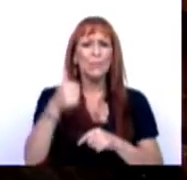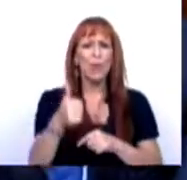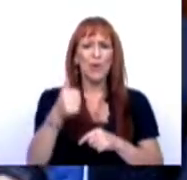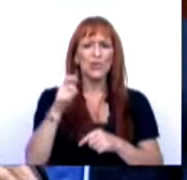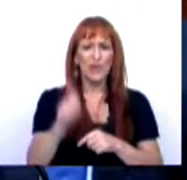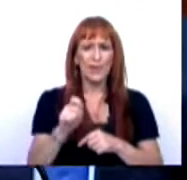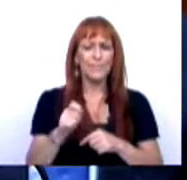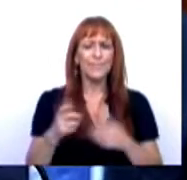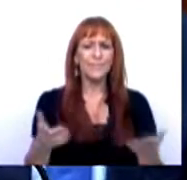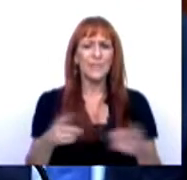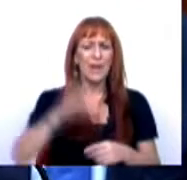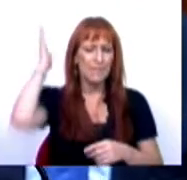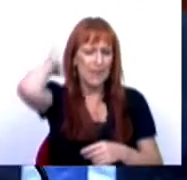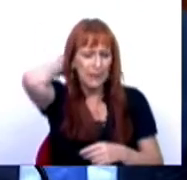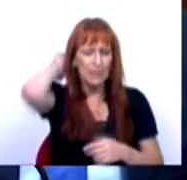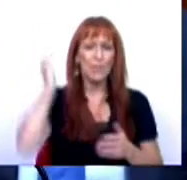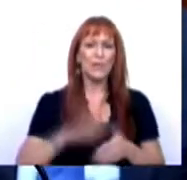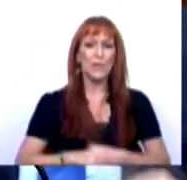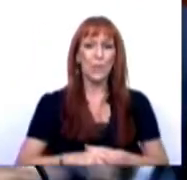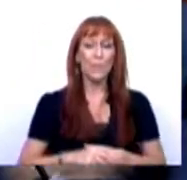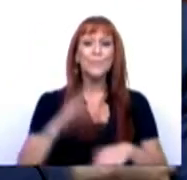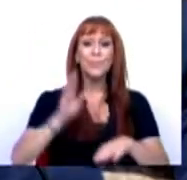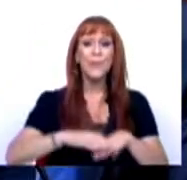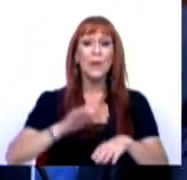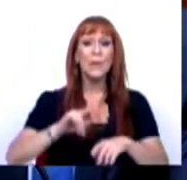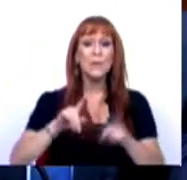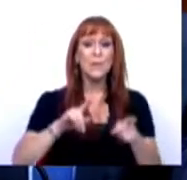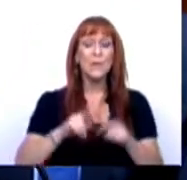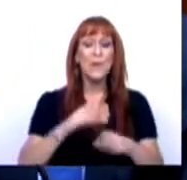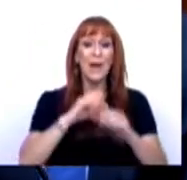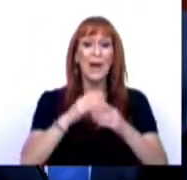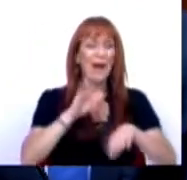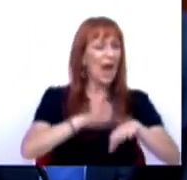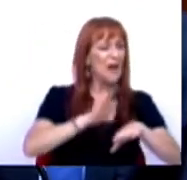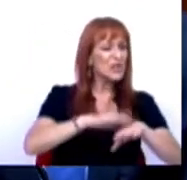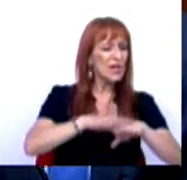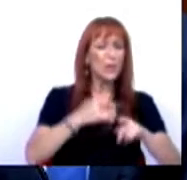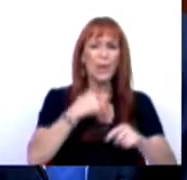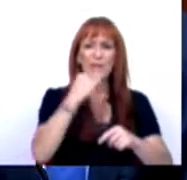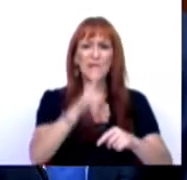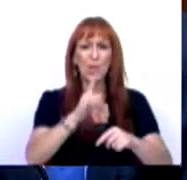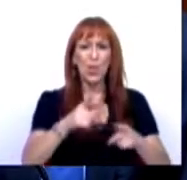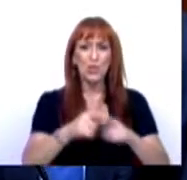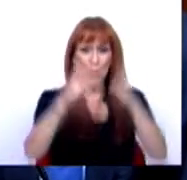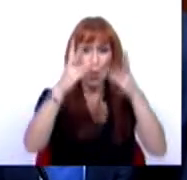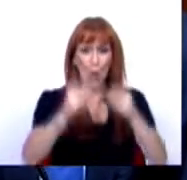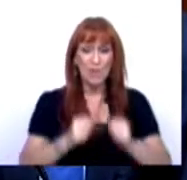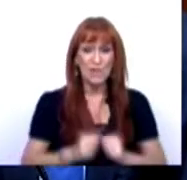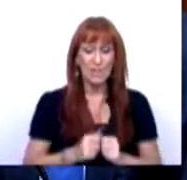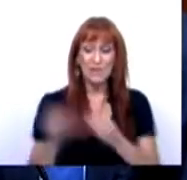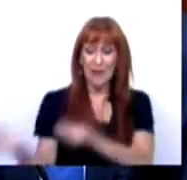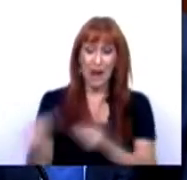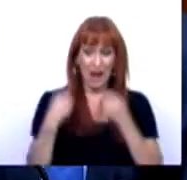de Esquerda, Mariana Mortarga, em relação ao diálogo lá à esquerda, queria lhe dizer que o orçamento que